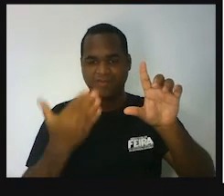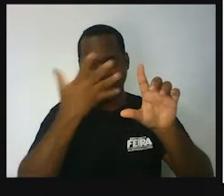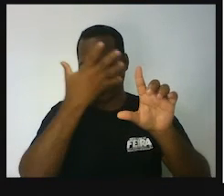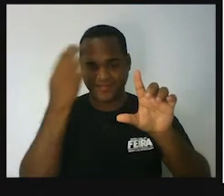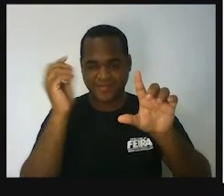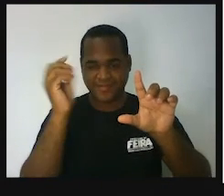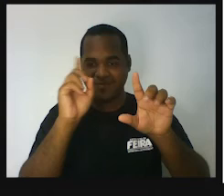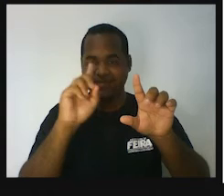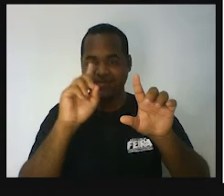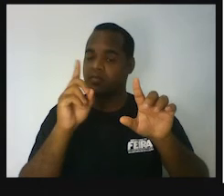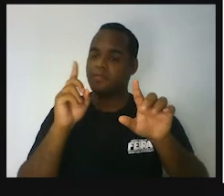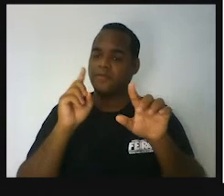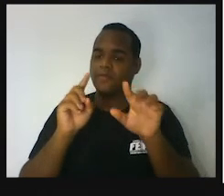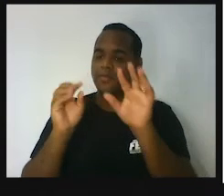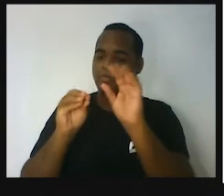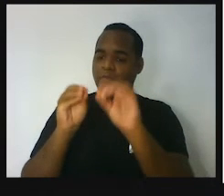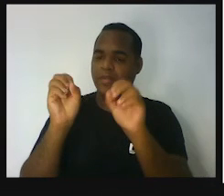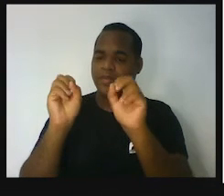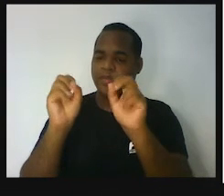anotar o seguinte, ó.